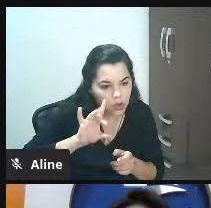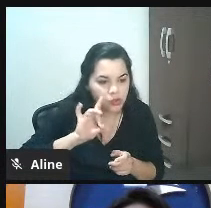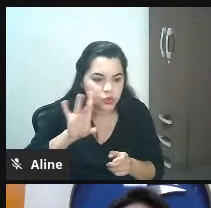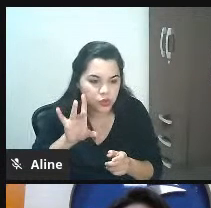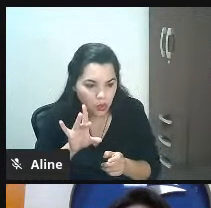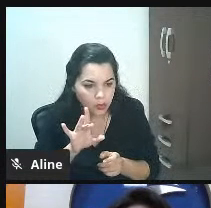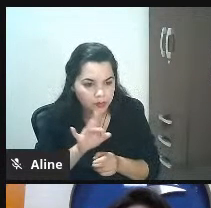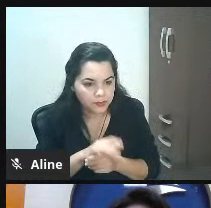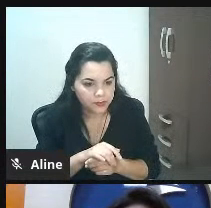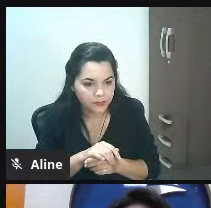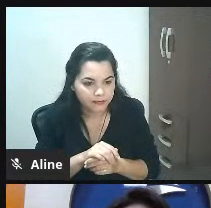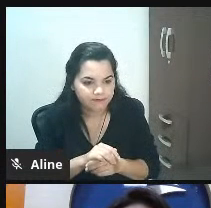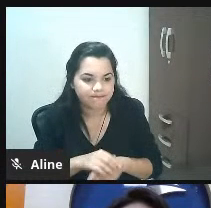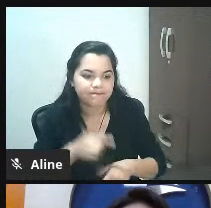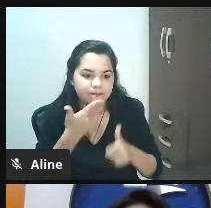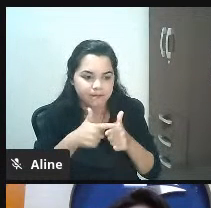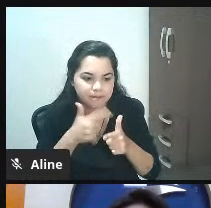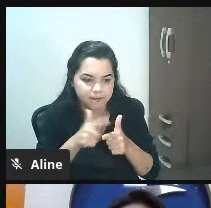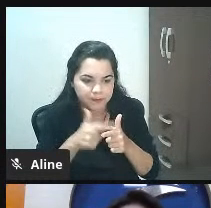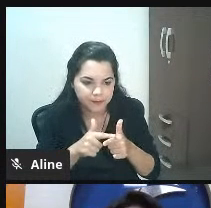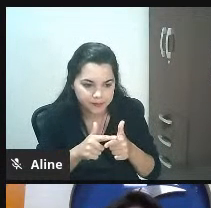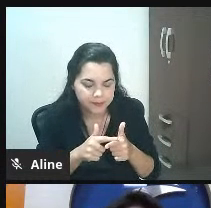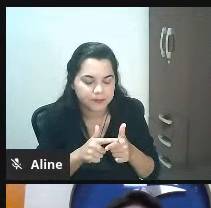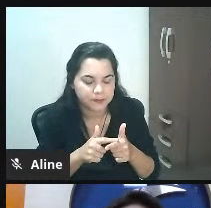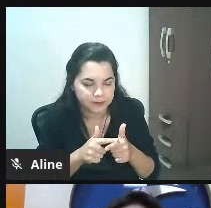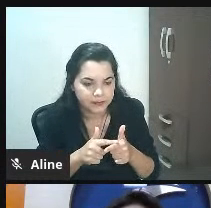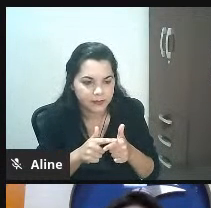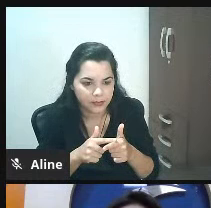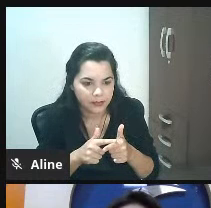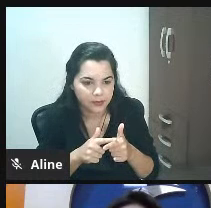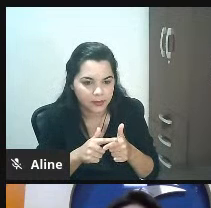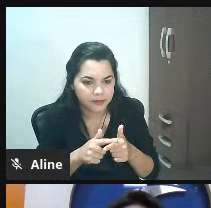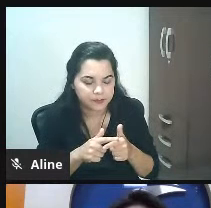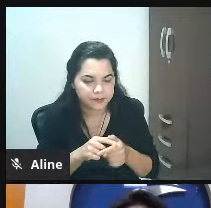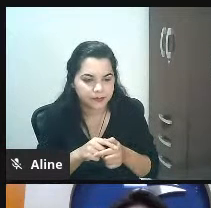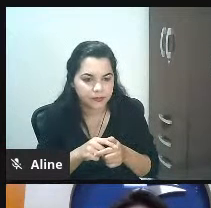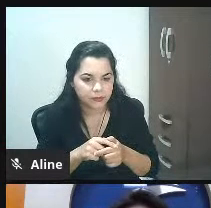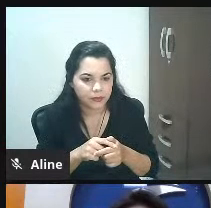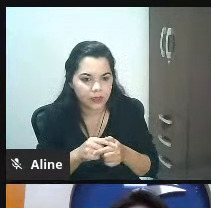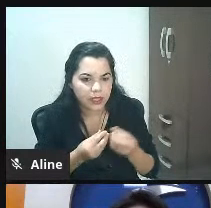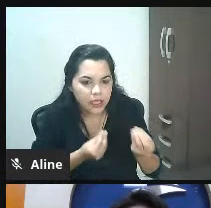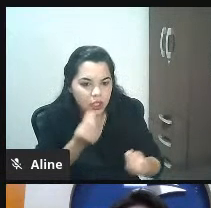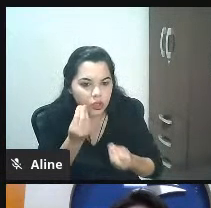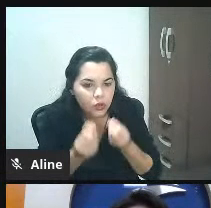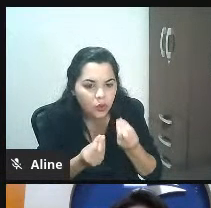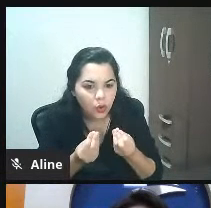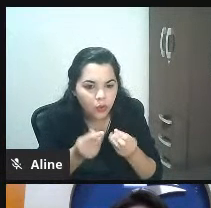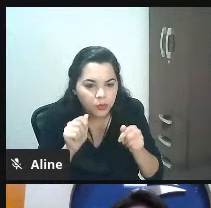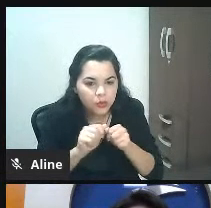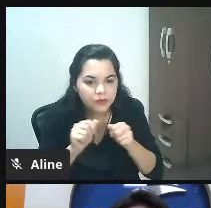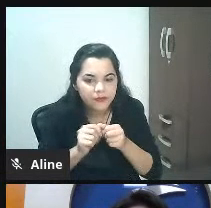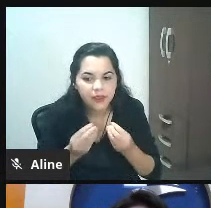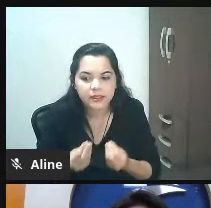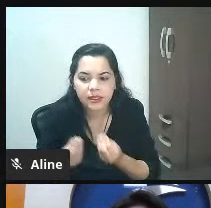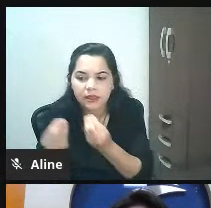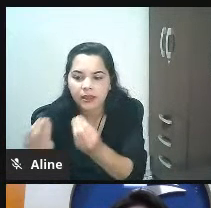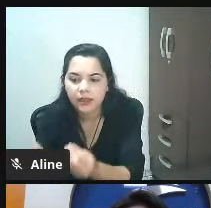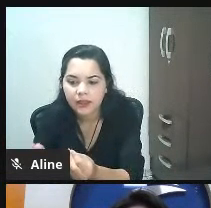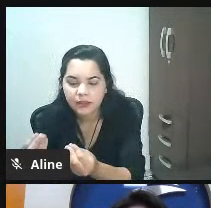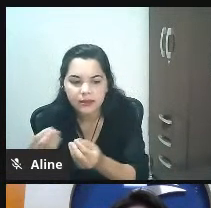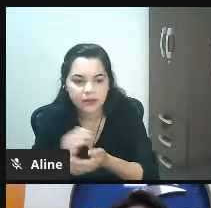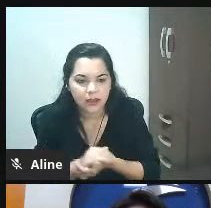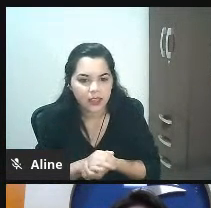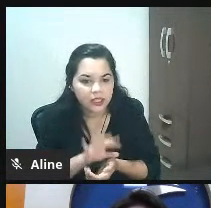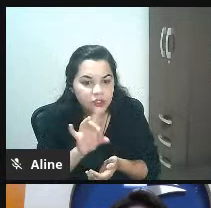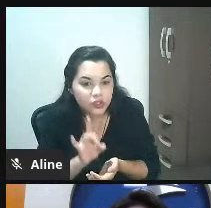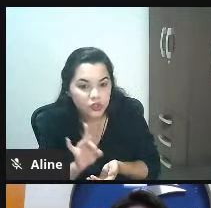assado tem problema tá de maneira bem prática como é que vocês entregam só assim só